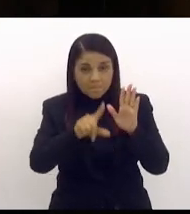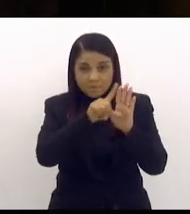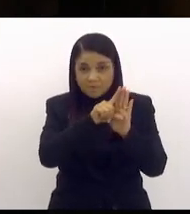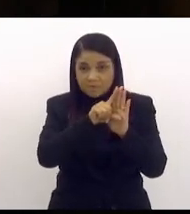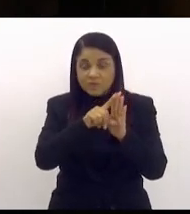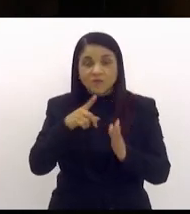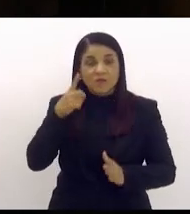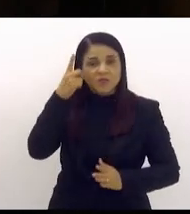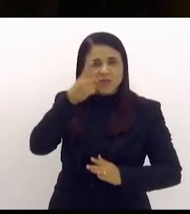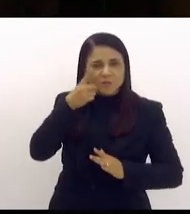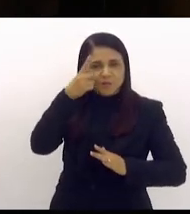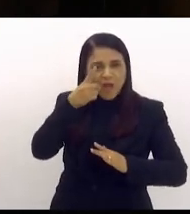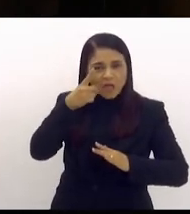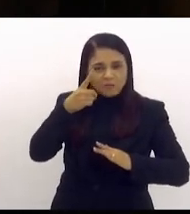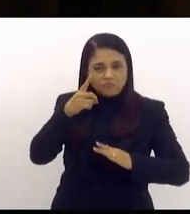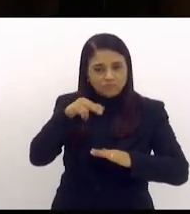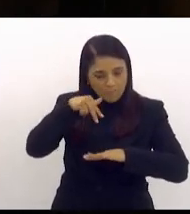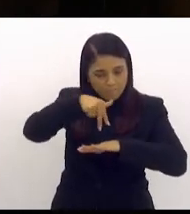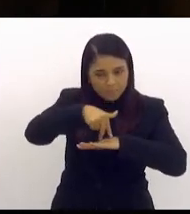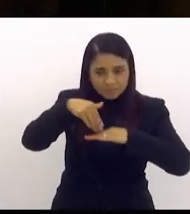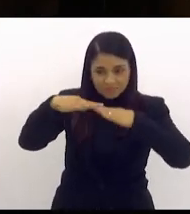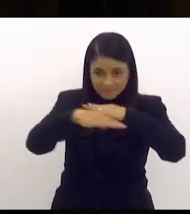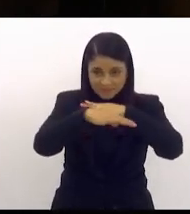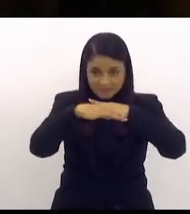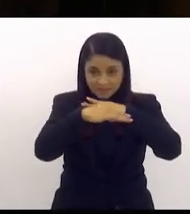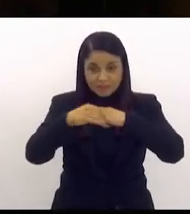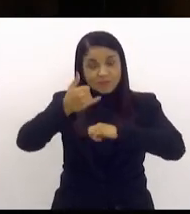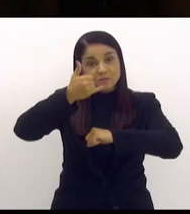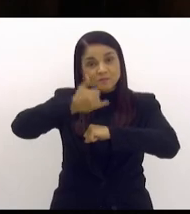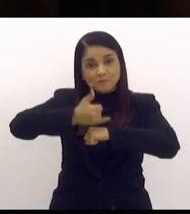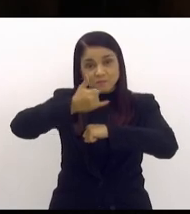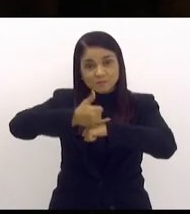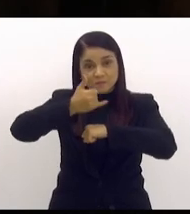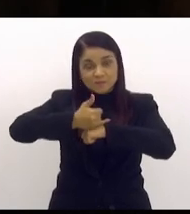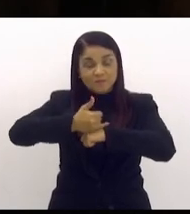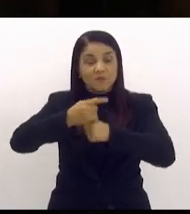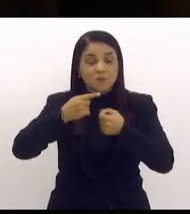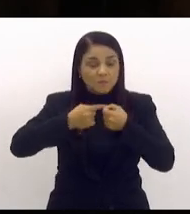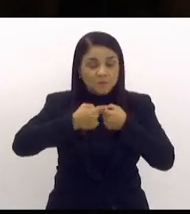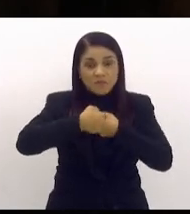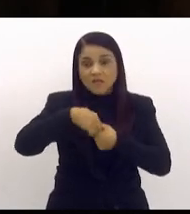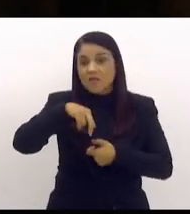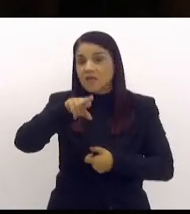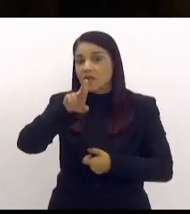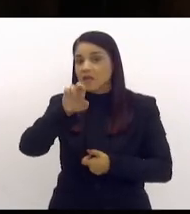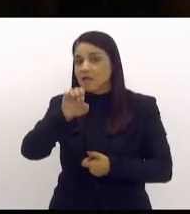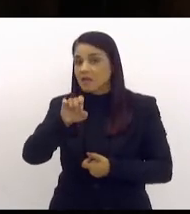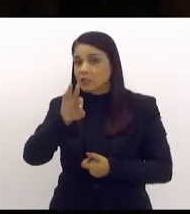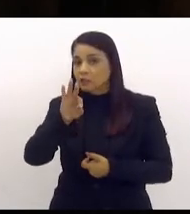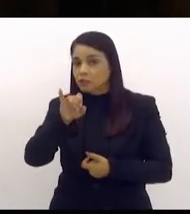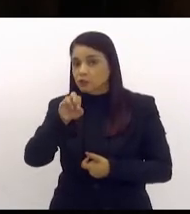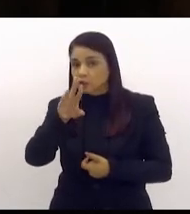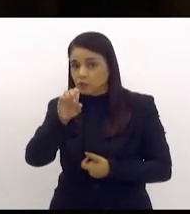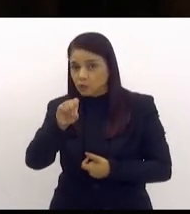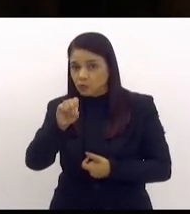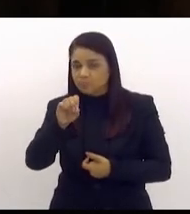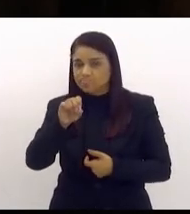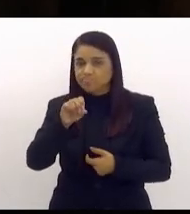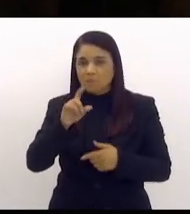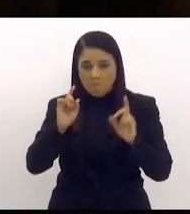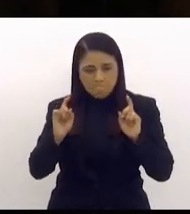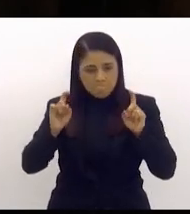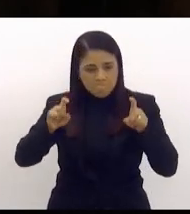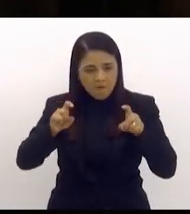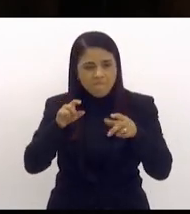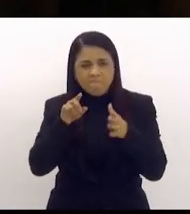cidade vai estar no município de Valda Redonda no bairro Retiro prestando contas do nosso mandato fiscalizando